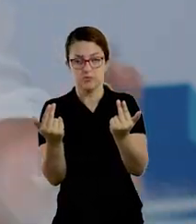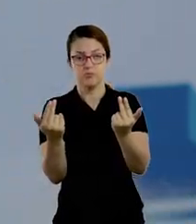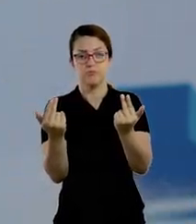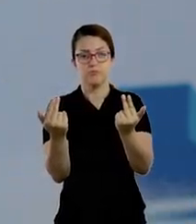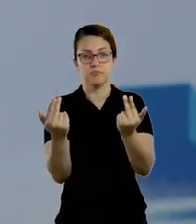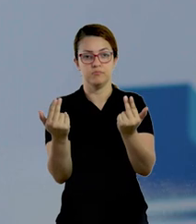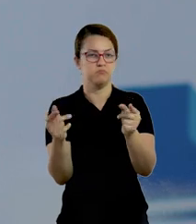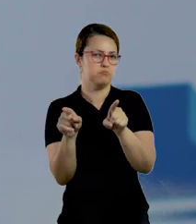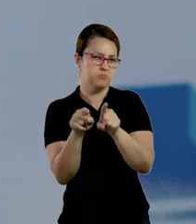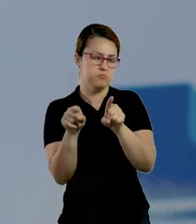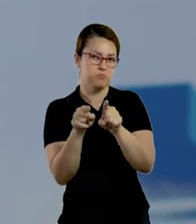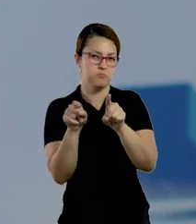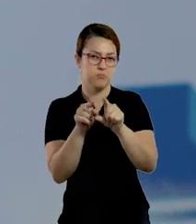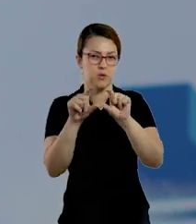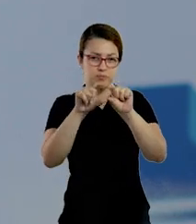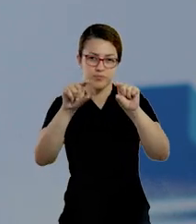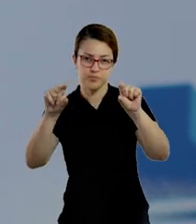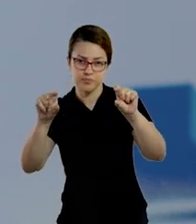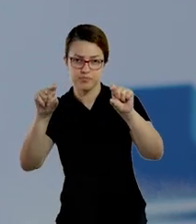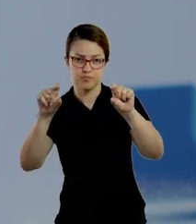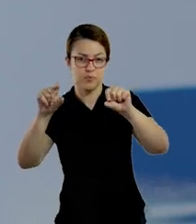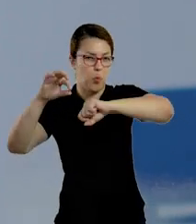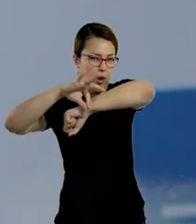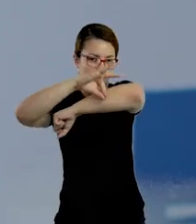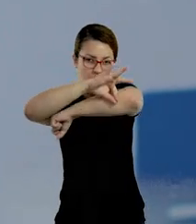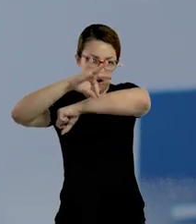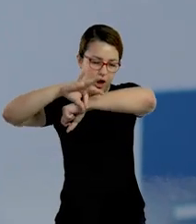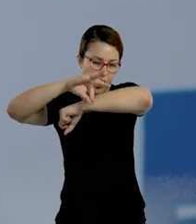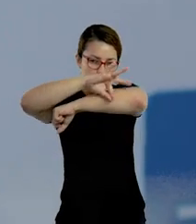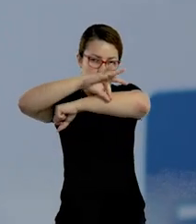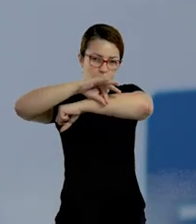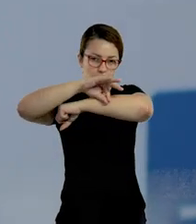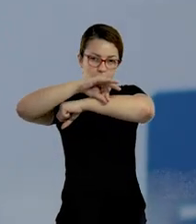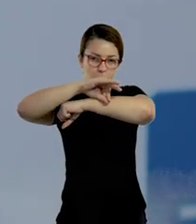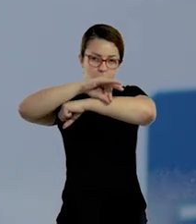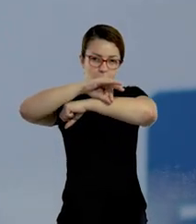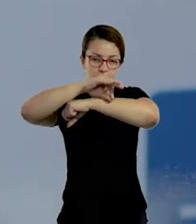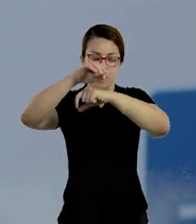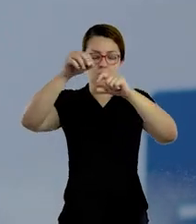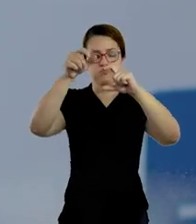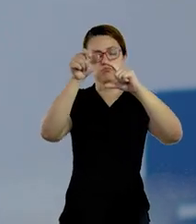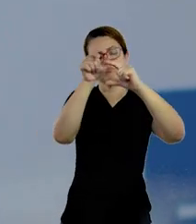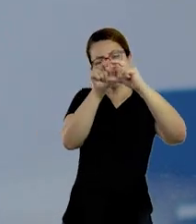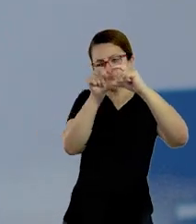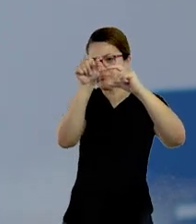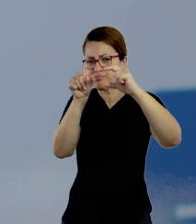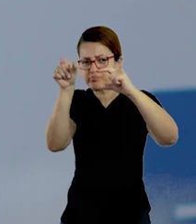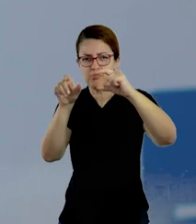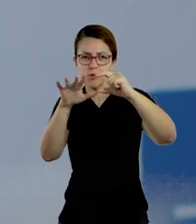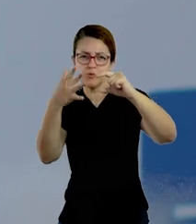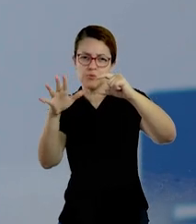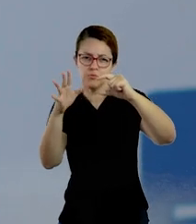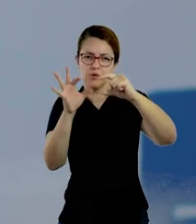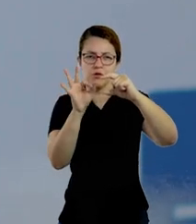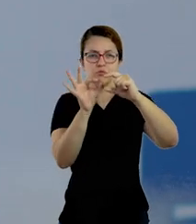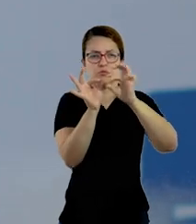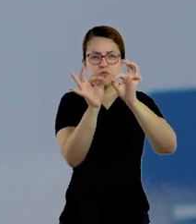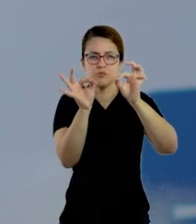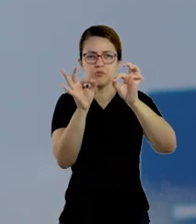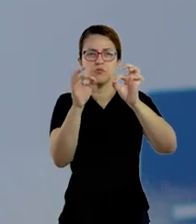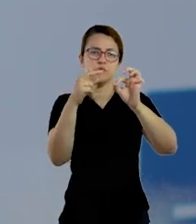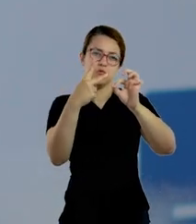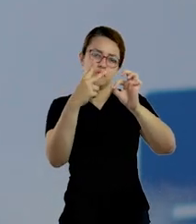Fiz quadrinhos, utilizei a régua, fiz os quadrinhos de mais ou menos dois centímetros e meio a três centímetros.